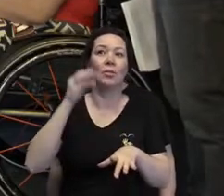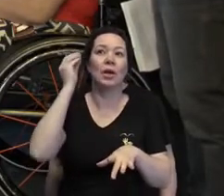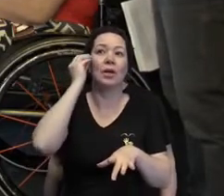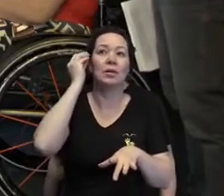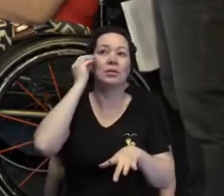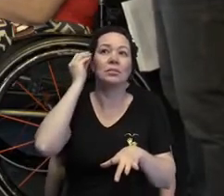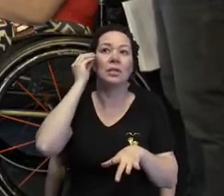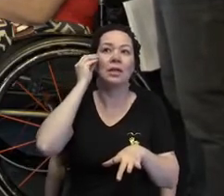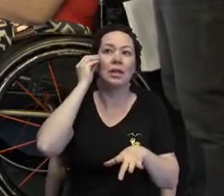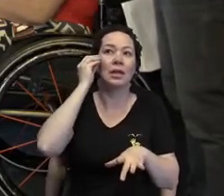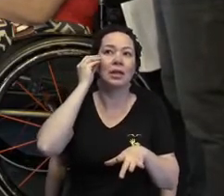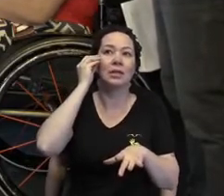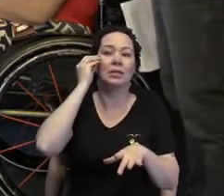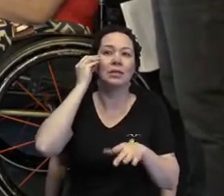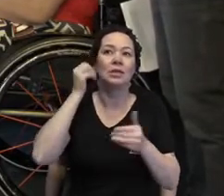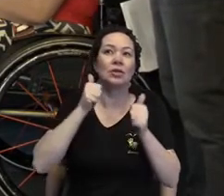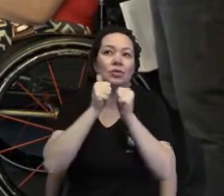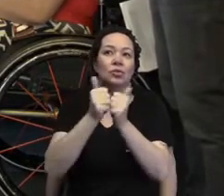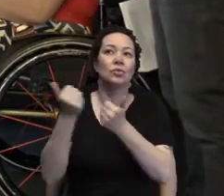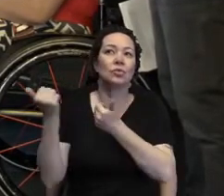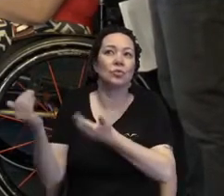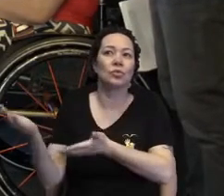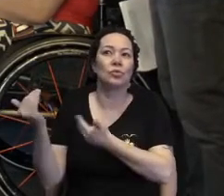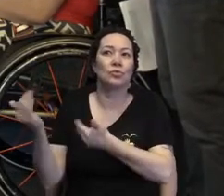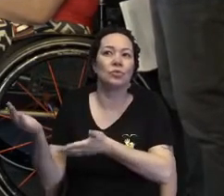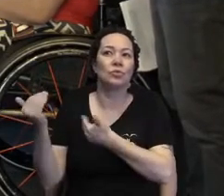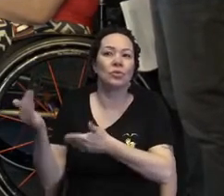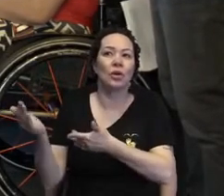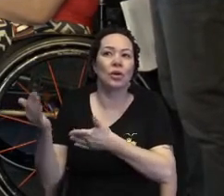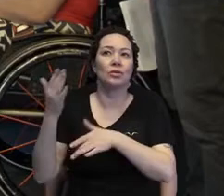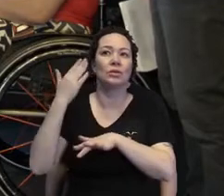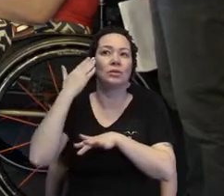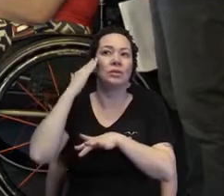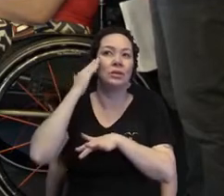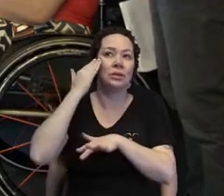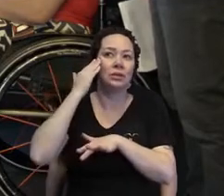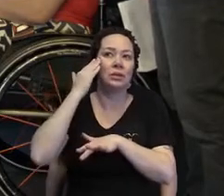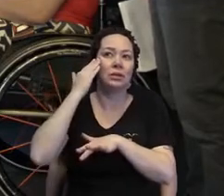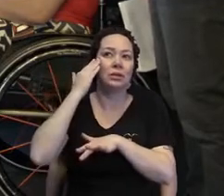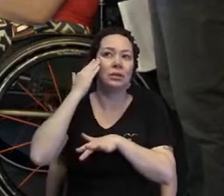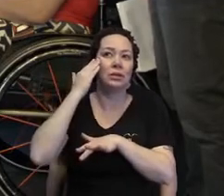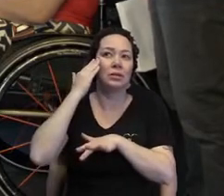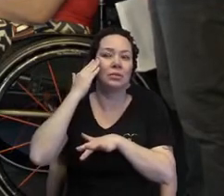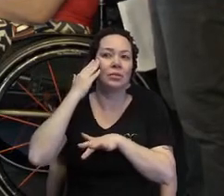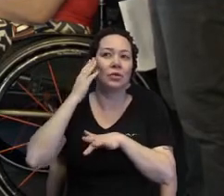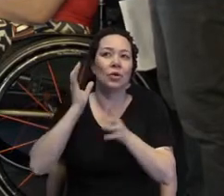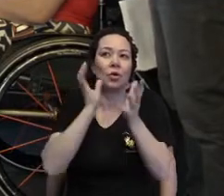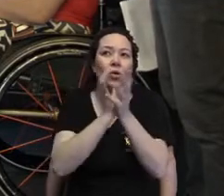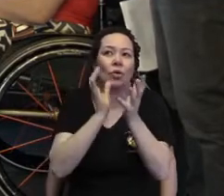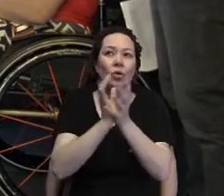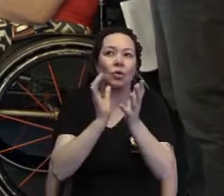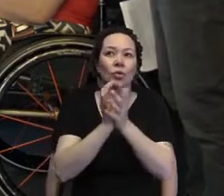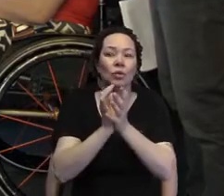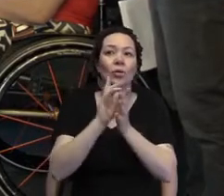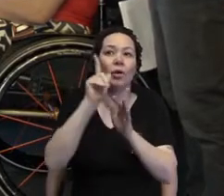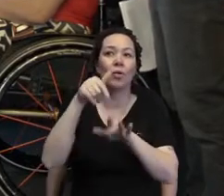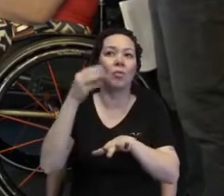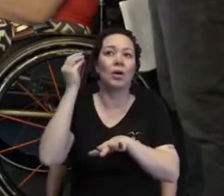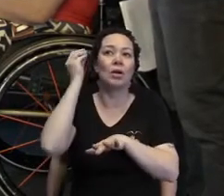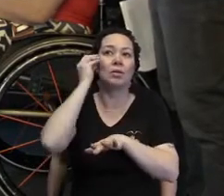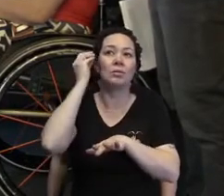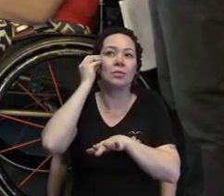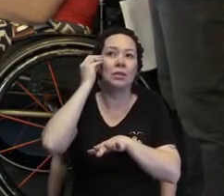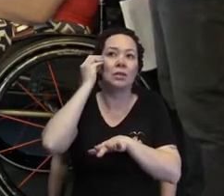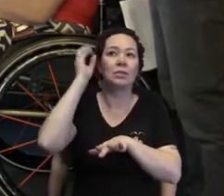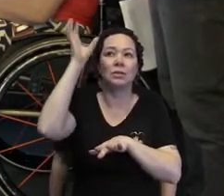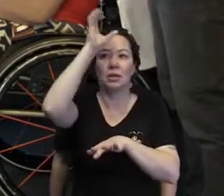junto com os jovens. E nós aprendemos ter muita autonomia e uma experiência que